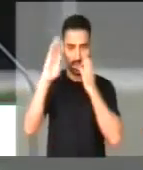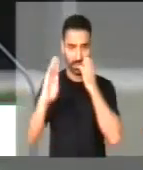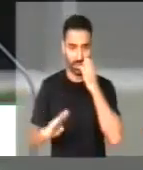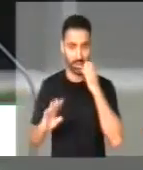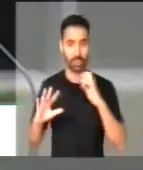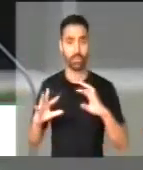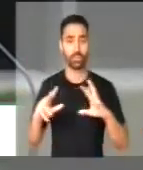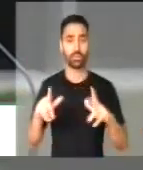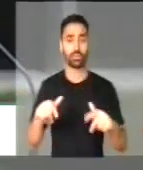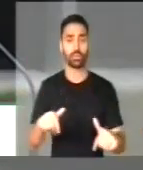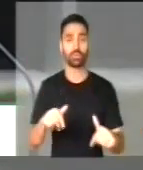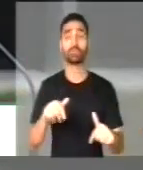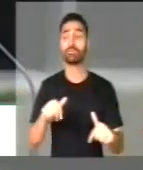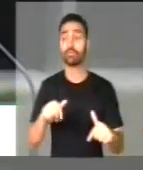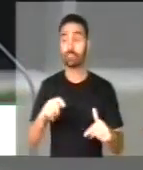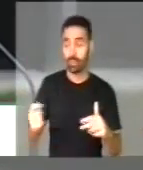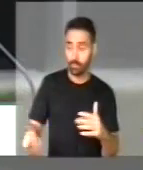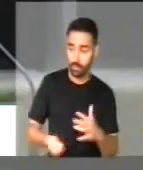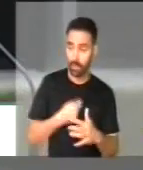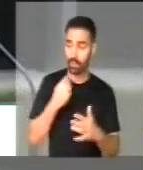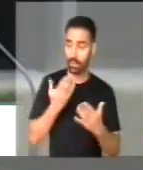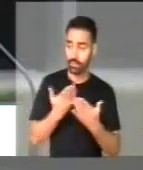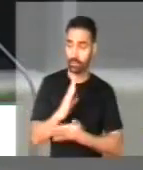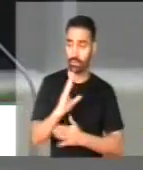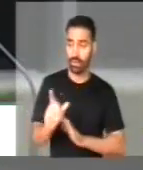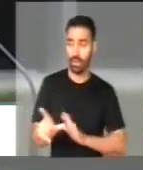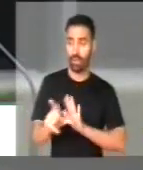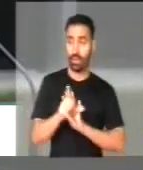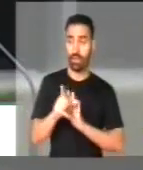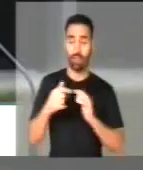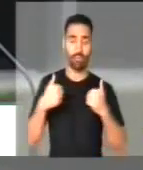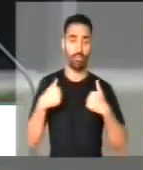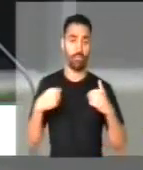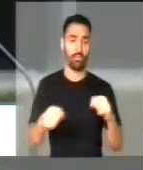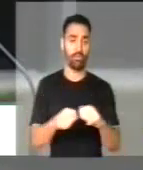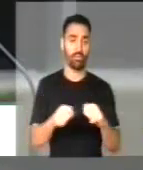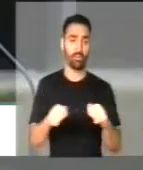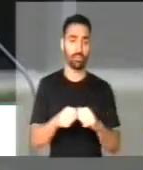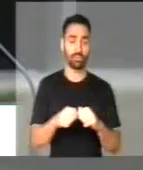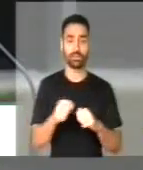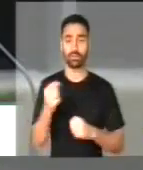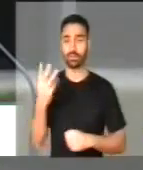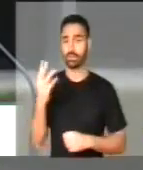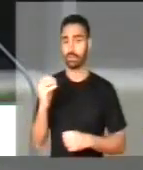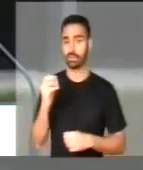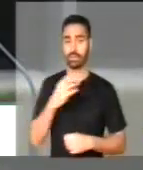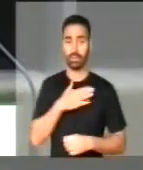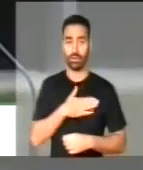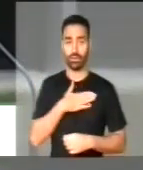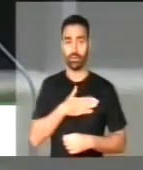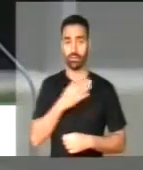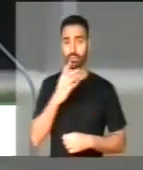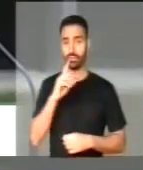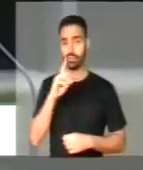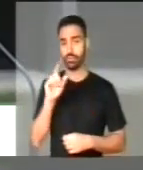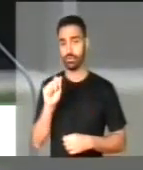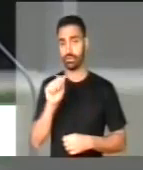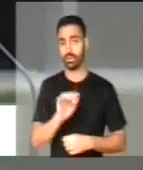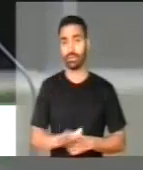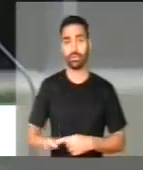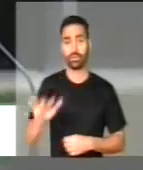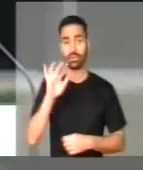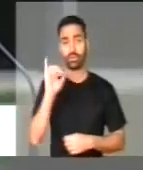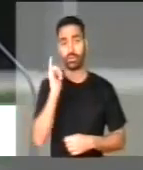sancionada a lei de minha autoria que transforma o 30 de agosto, o Dia Nacional do Perdão.